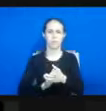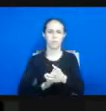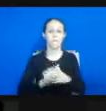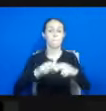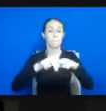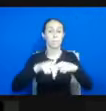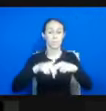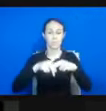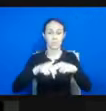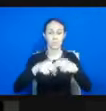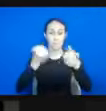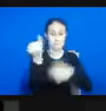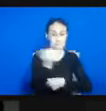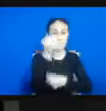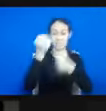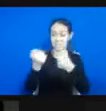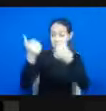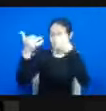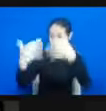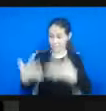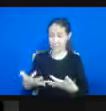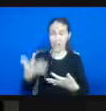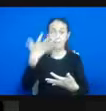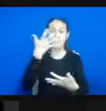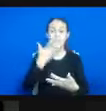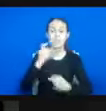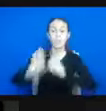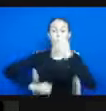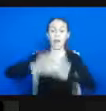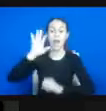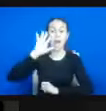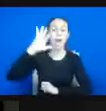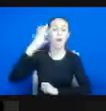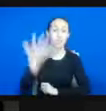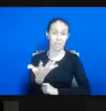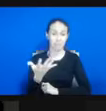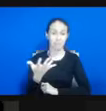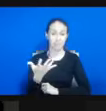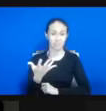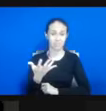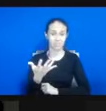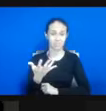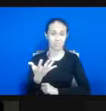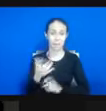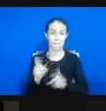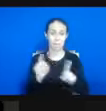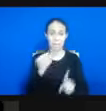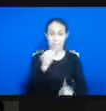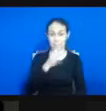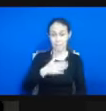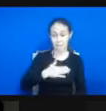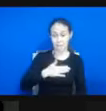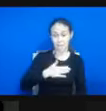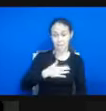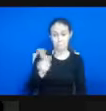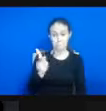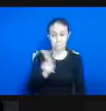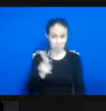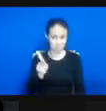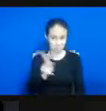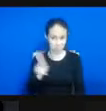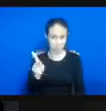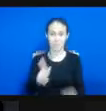crianças o seu mundo ao redor. Então, eu não preciso nem dizer... Mas aí, como eu sou uma professorinha, o eu fiz?